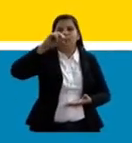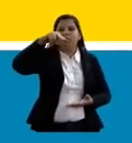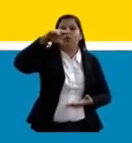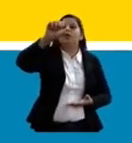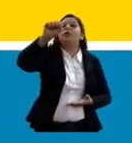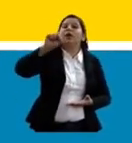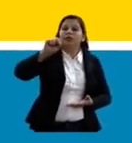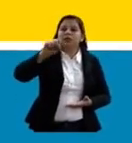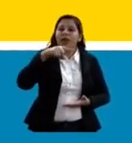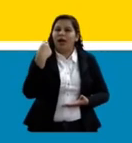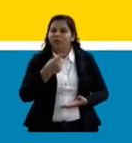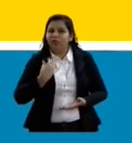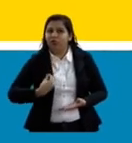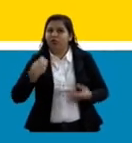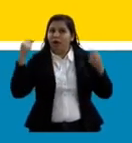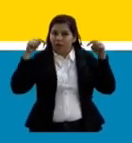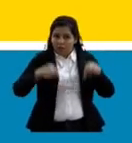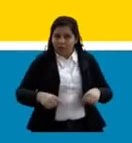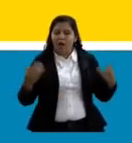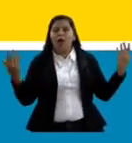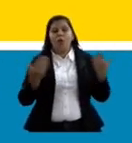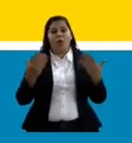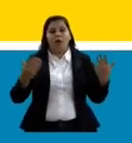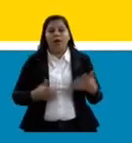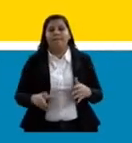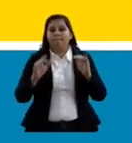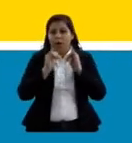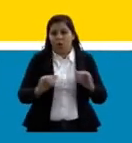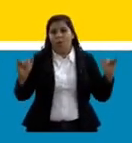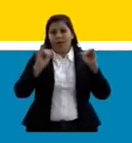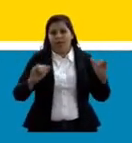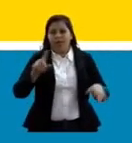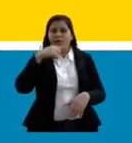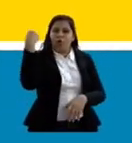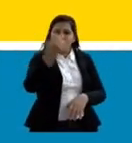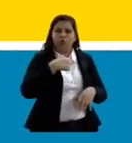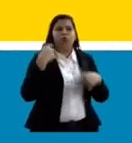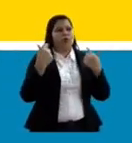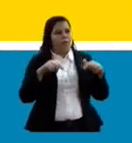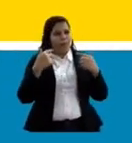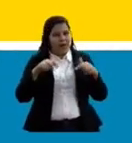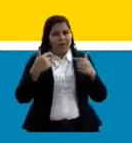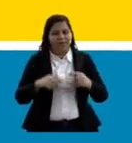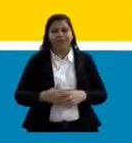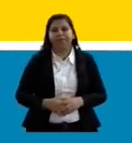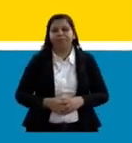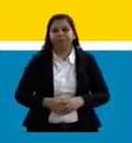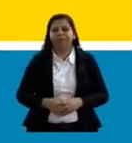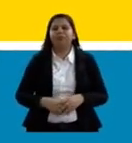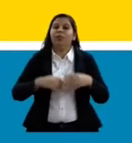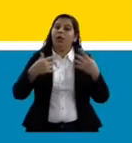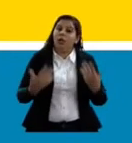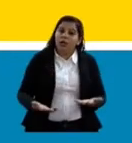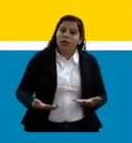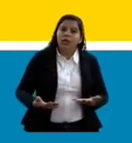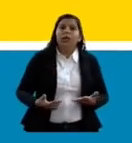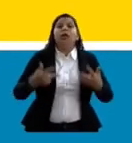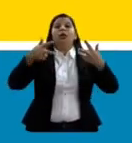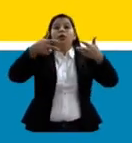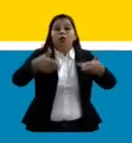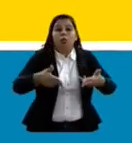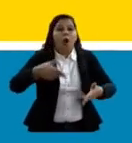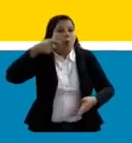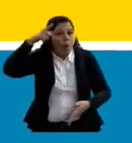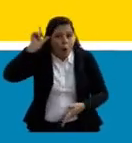Nós estamos aqui agora para começar o nosso trabalho e, como nós fizemos ontem, estamos